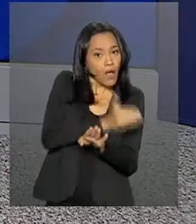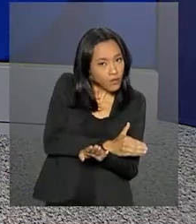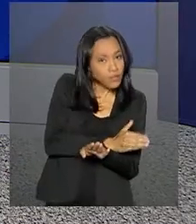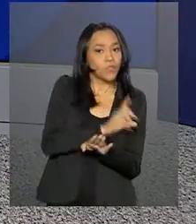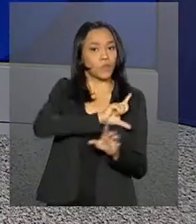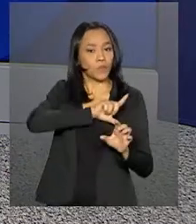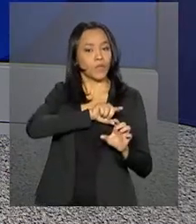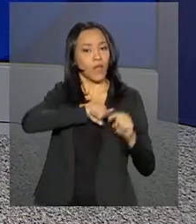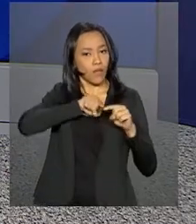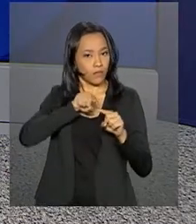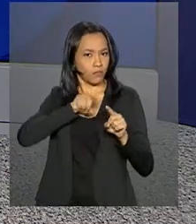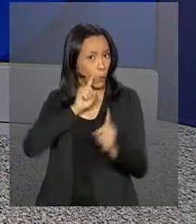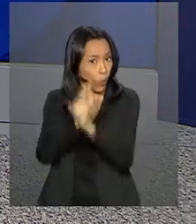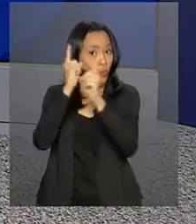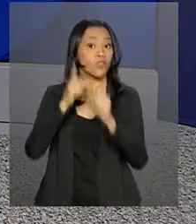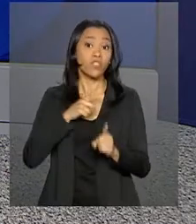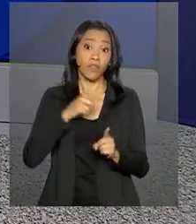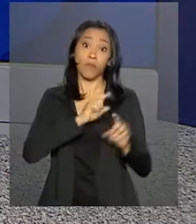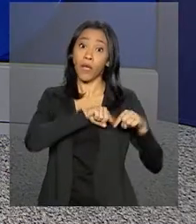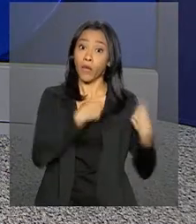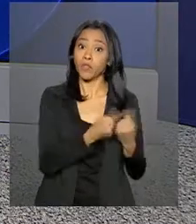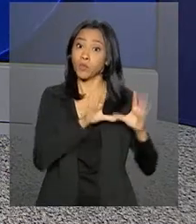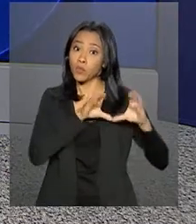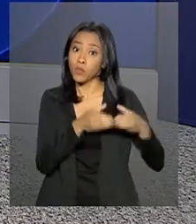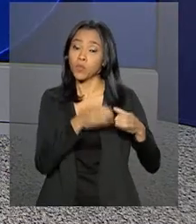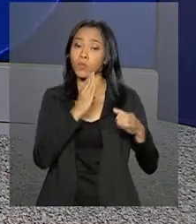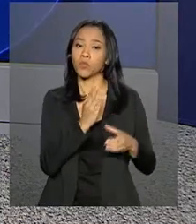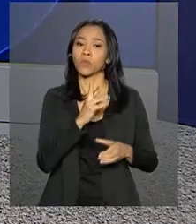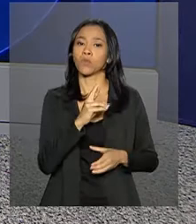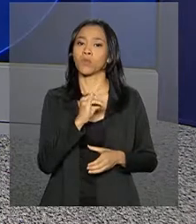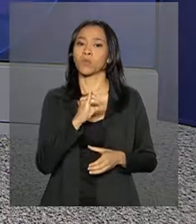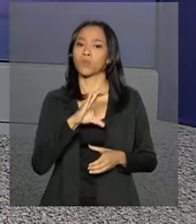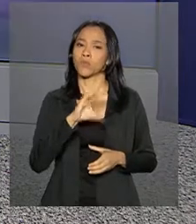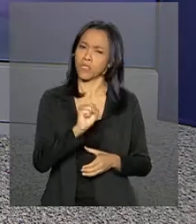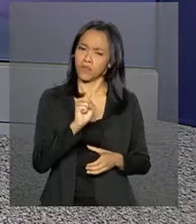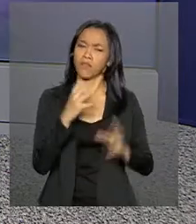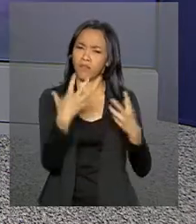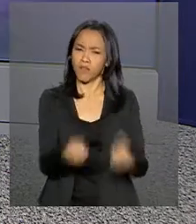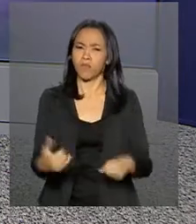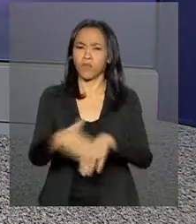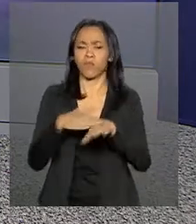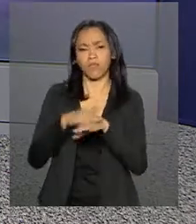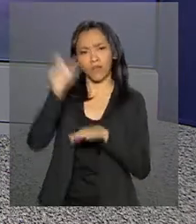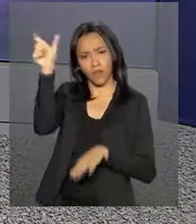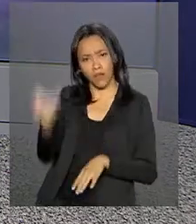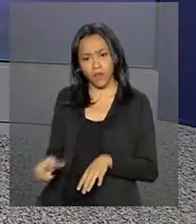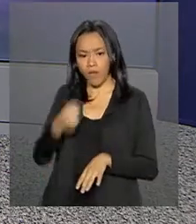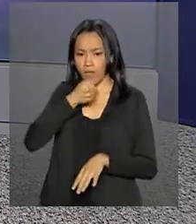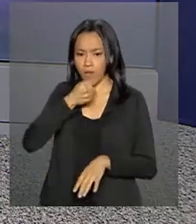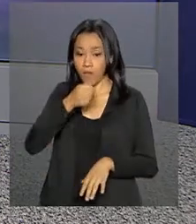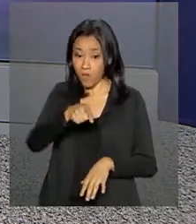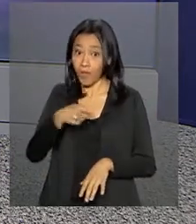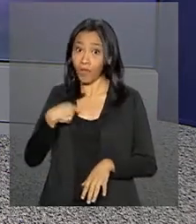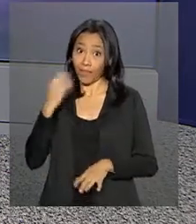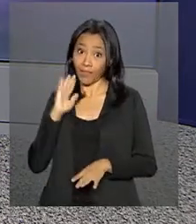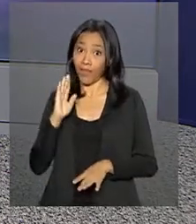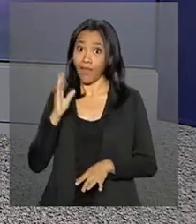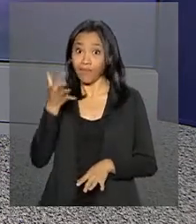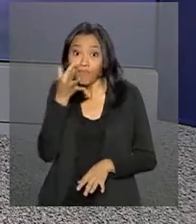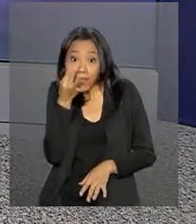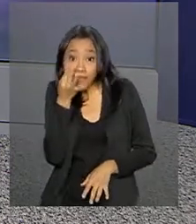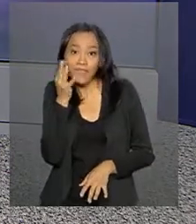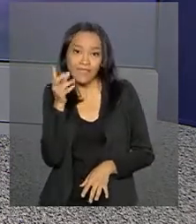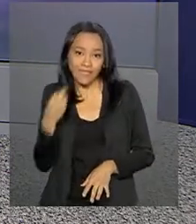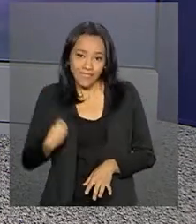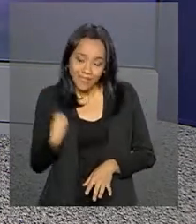países do BRICS tiveram uma reunião. Vamos então conversar agora com a repórter Gabriela Noronha, que acompanha direto de